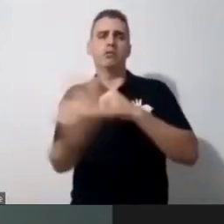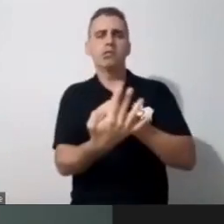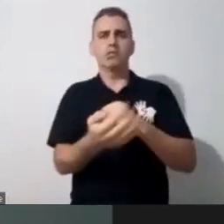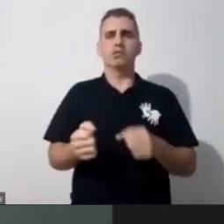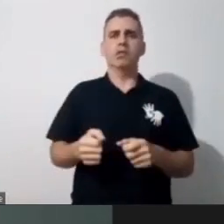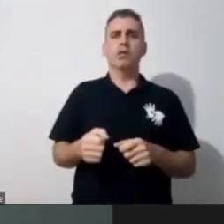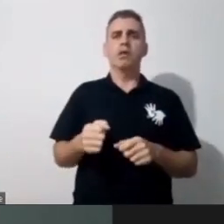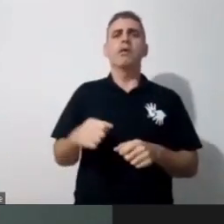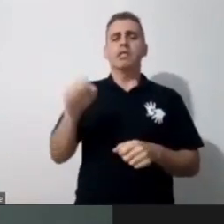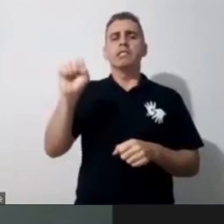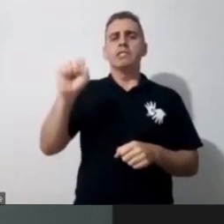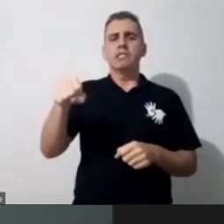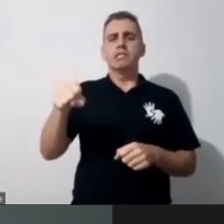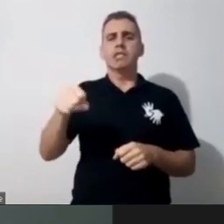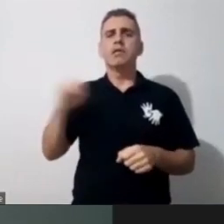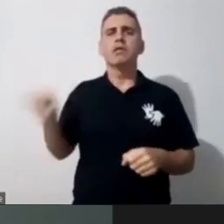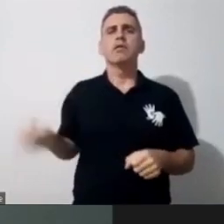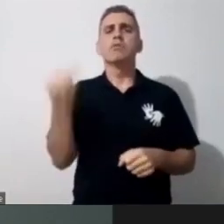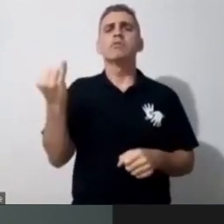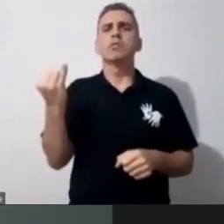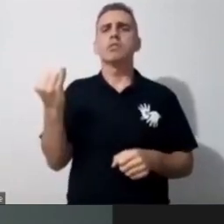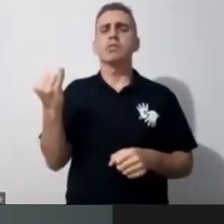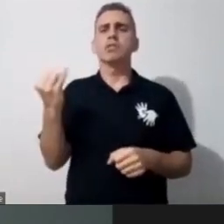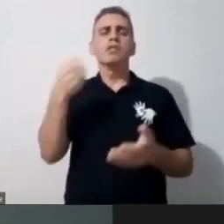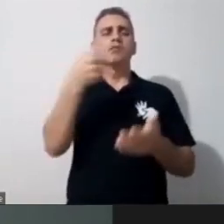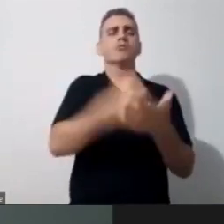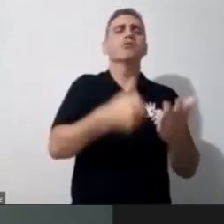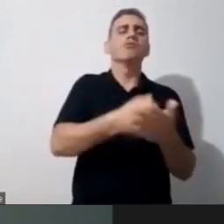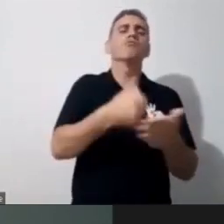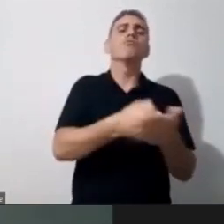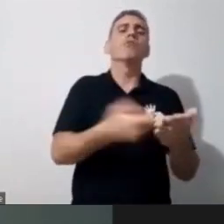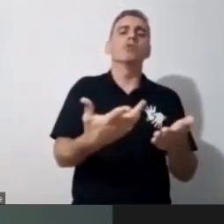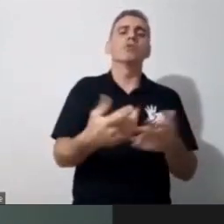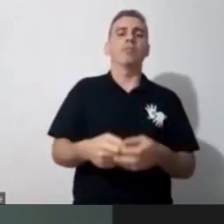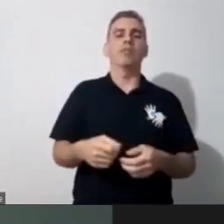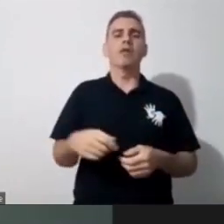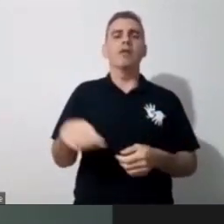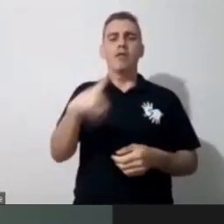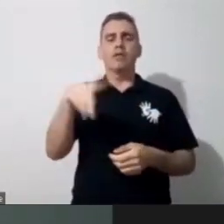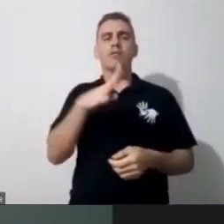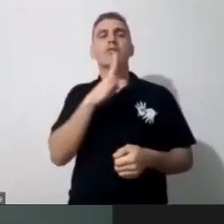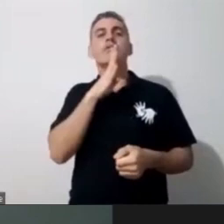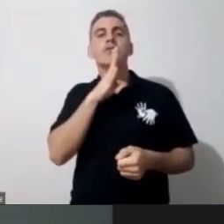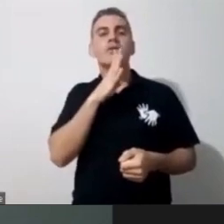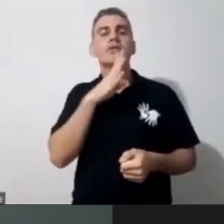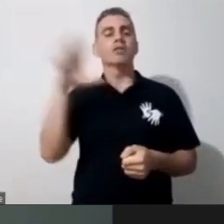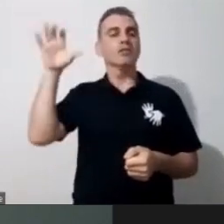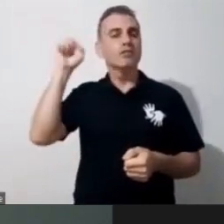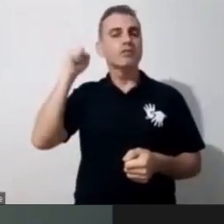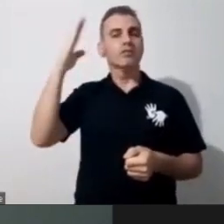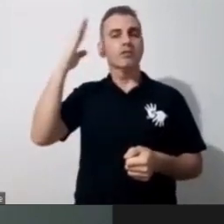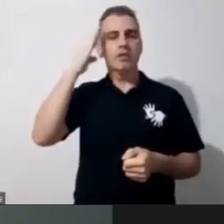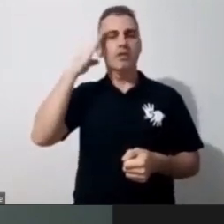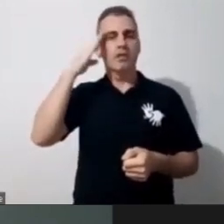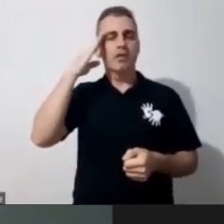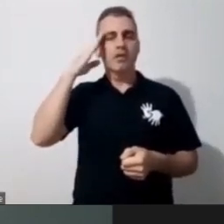vou levar essa coragem, gurias, assim, eu vou, vocês que me conhecem, quem tá me escutando agora, sabe que o que eu vou levar